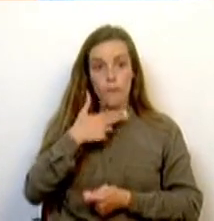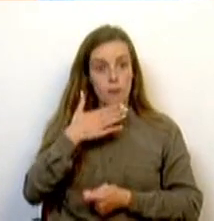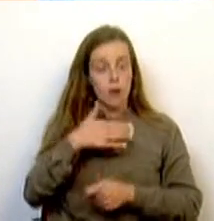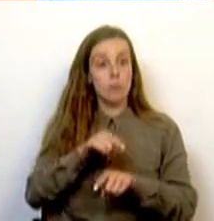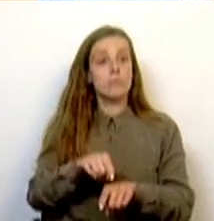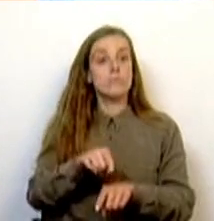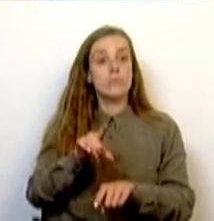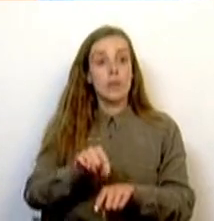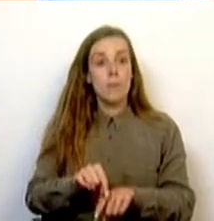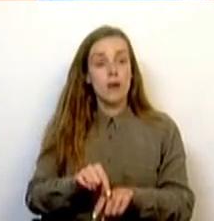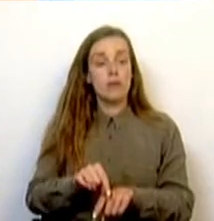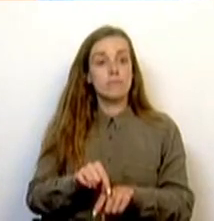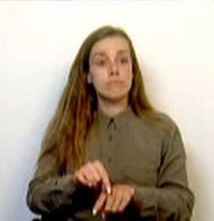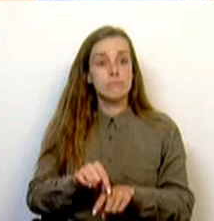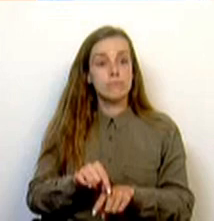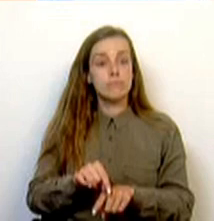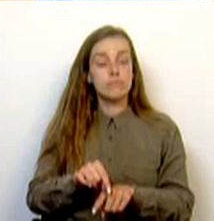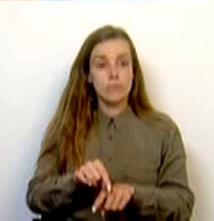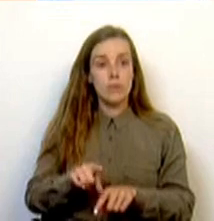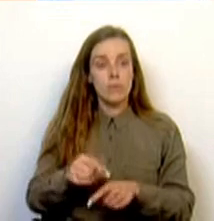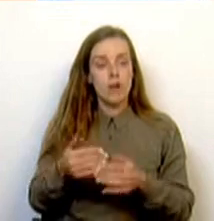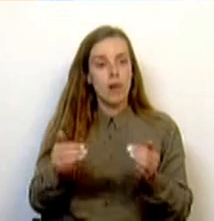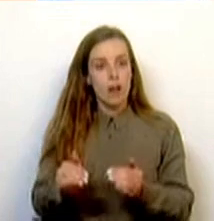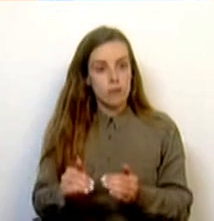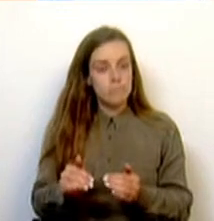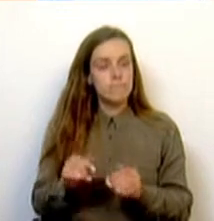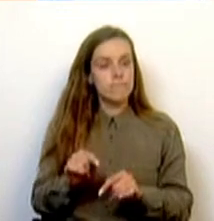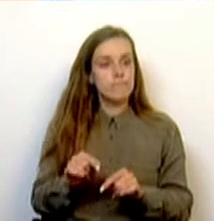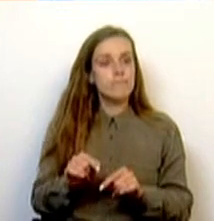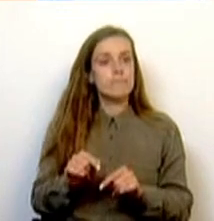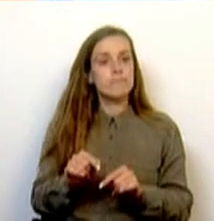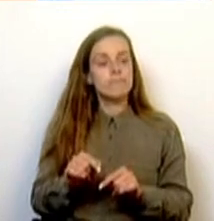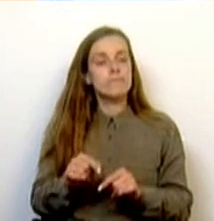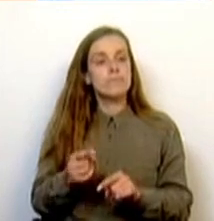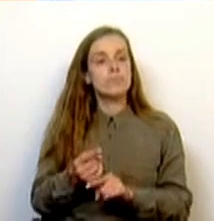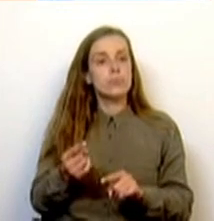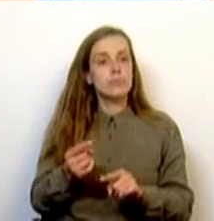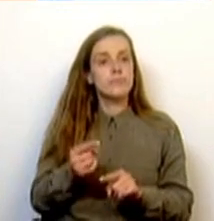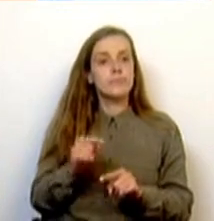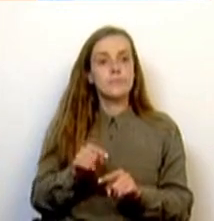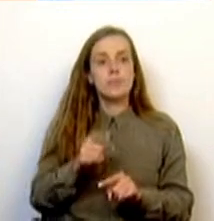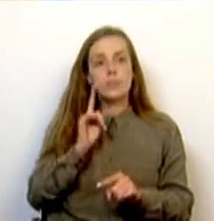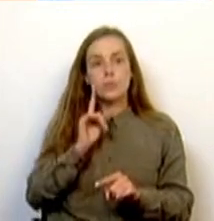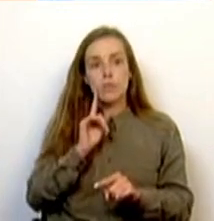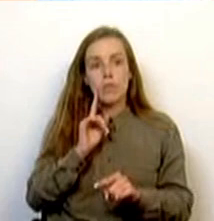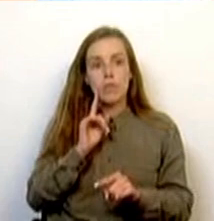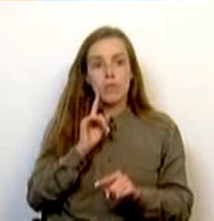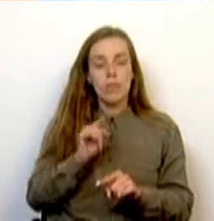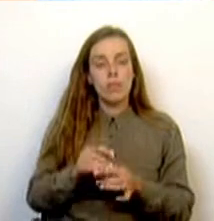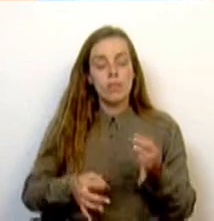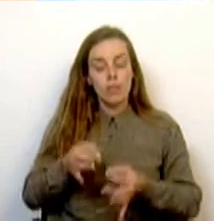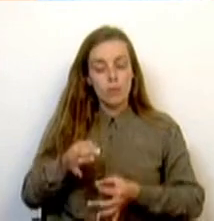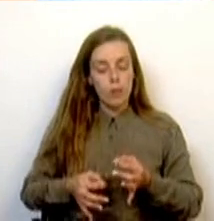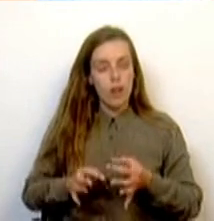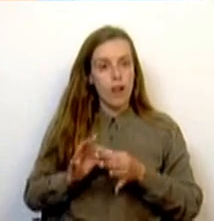Branco porque é um território de baixa densidade. Em Castelo Branco porque não tem uma segunda instância, como, por exemplo, um Tribunal